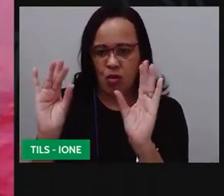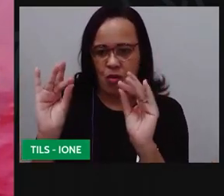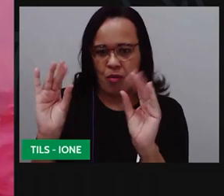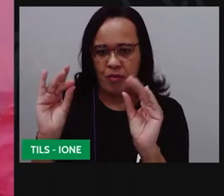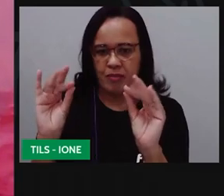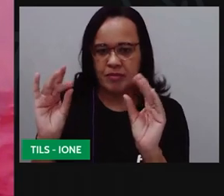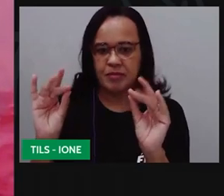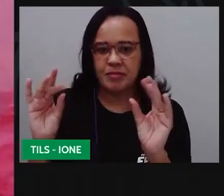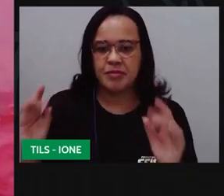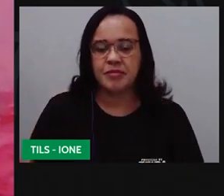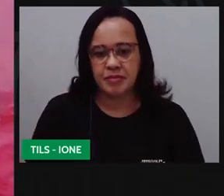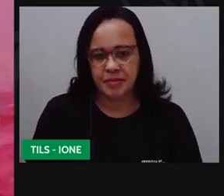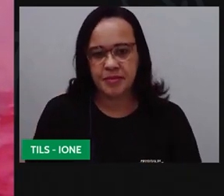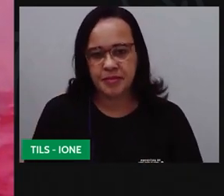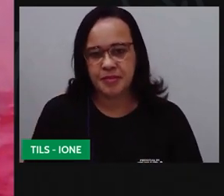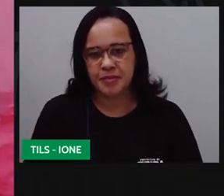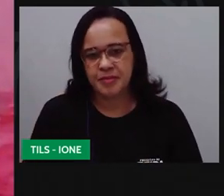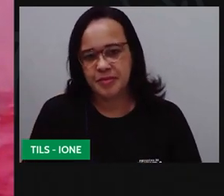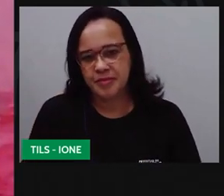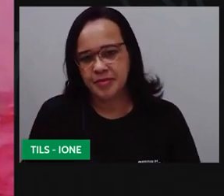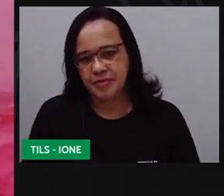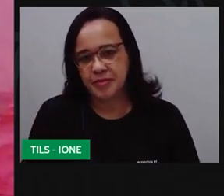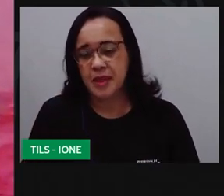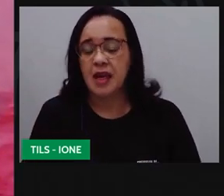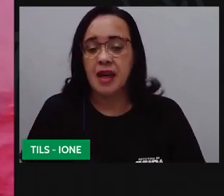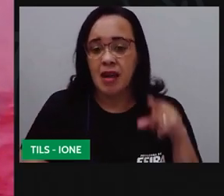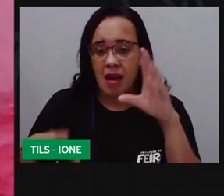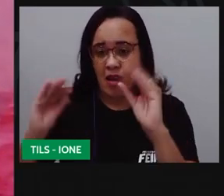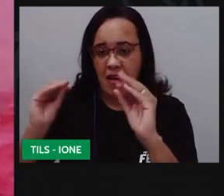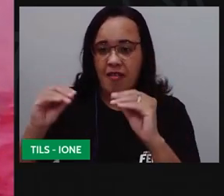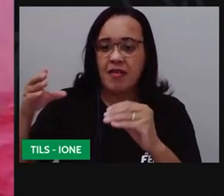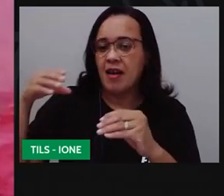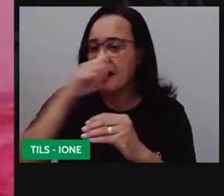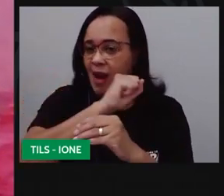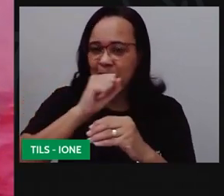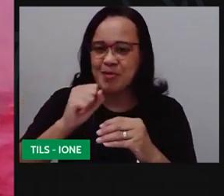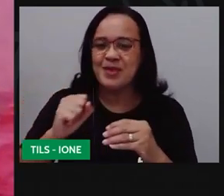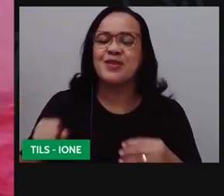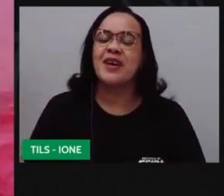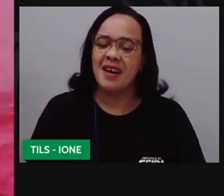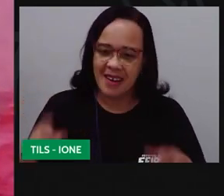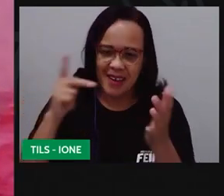se é pra passar cola mesmo você pode usar fita dupla face um